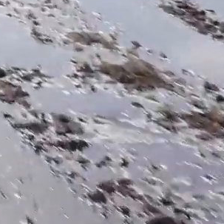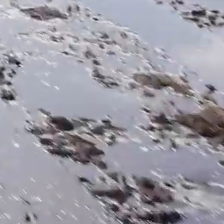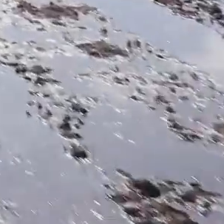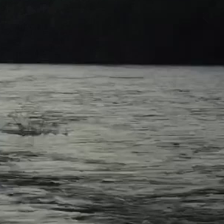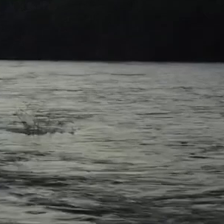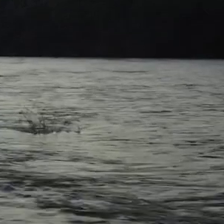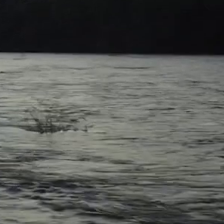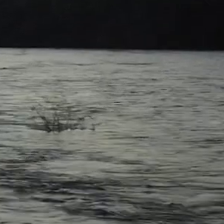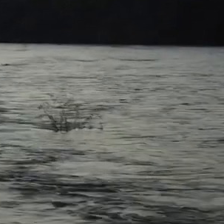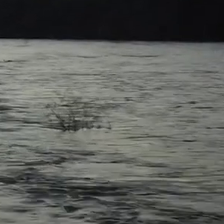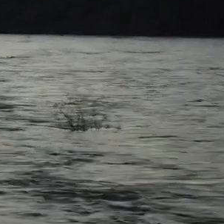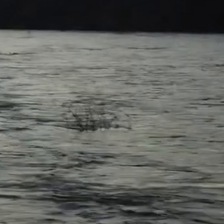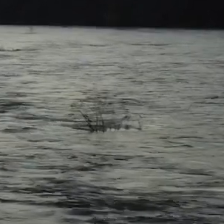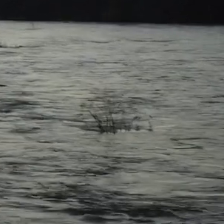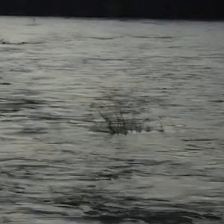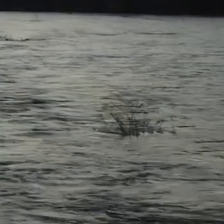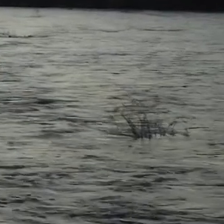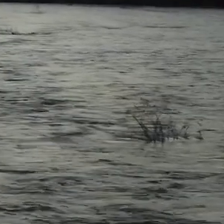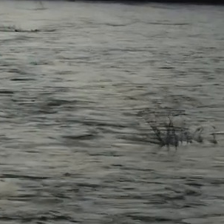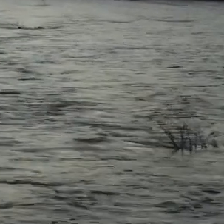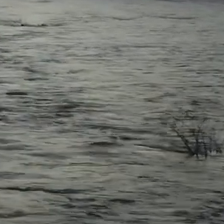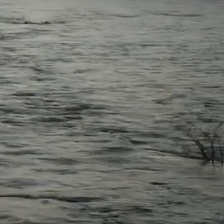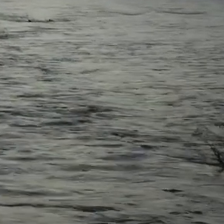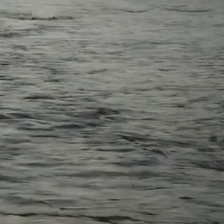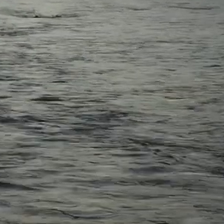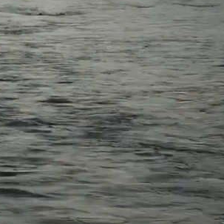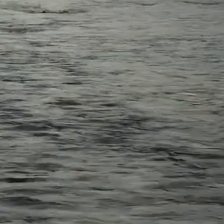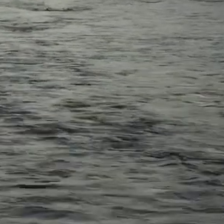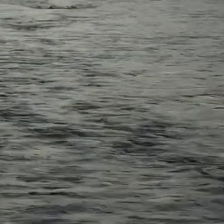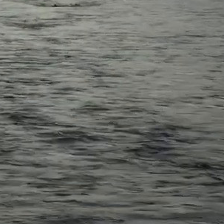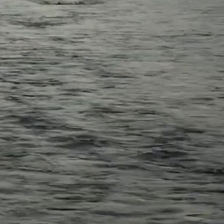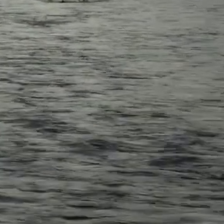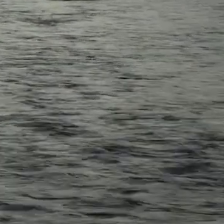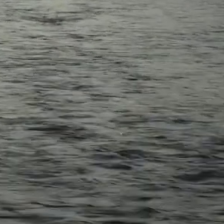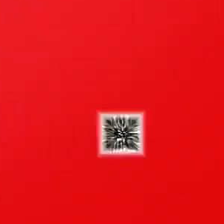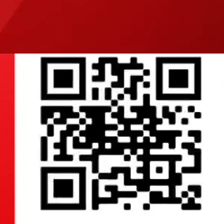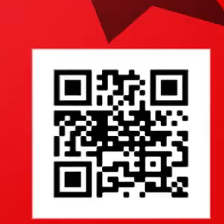Agora é Edega Preto